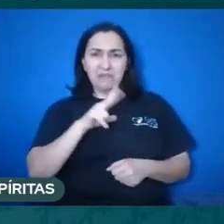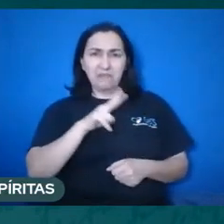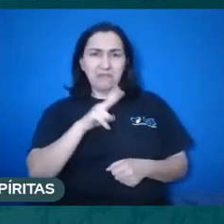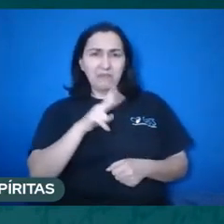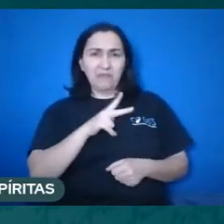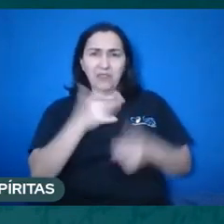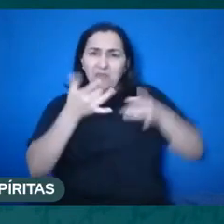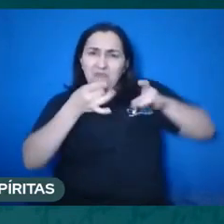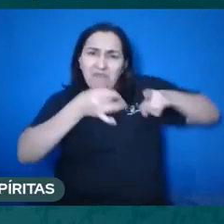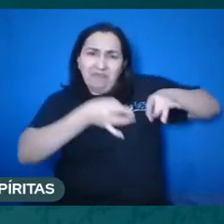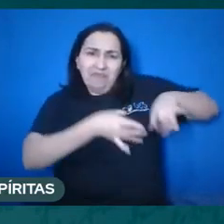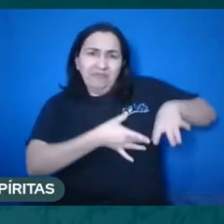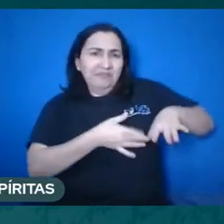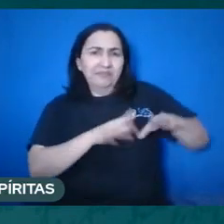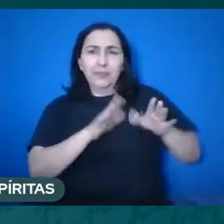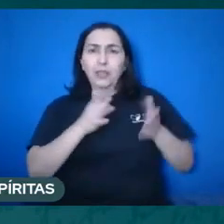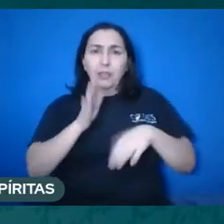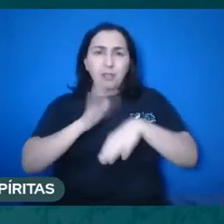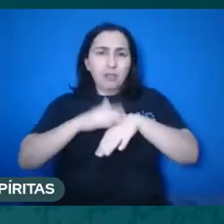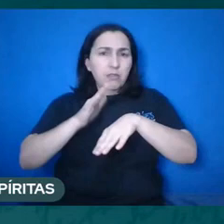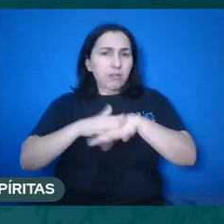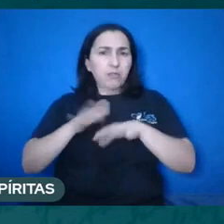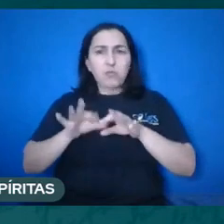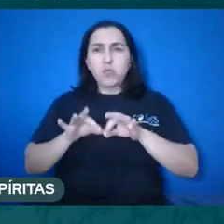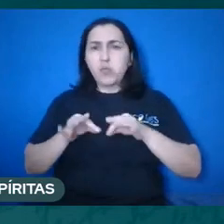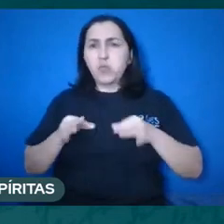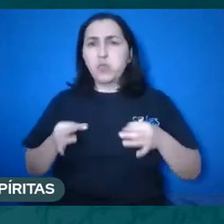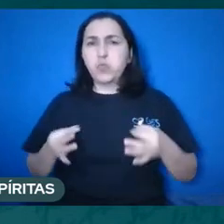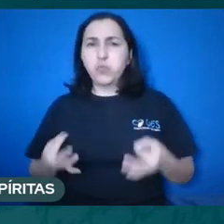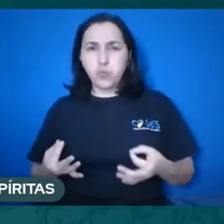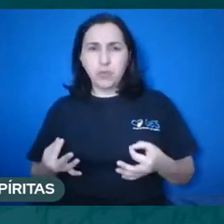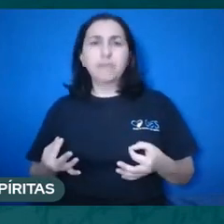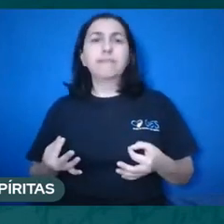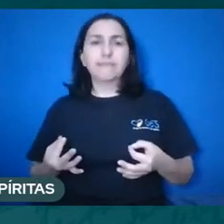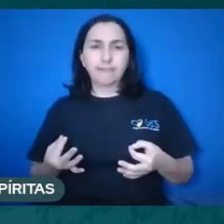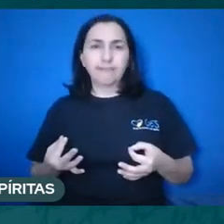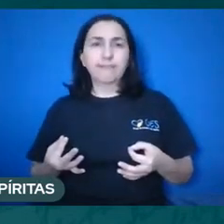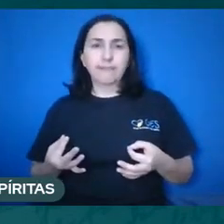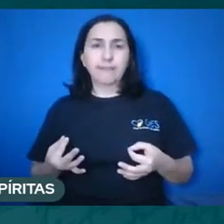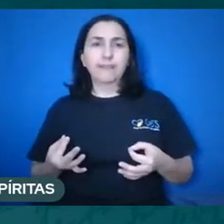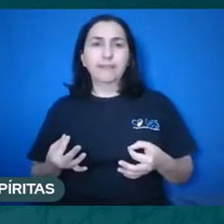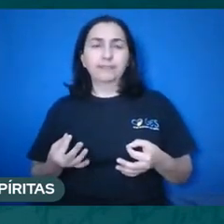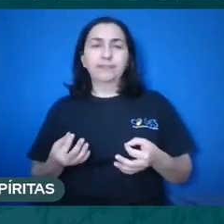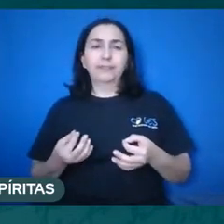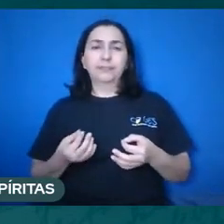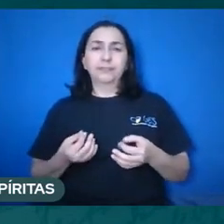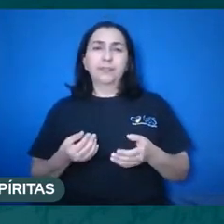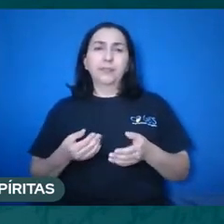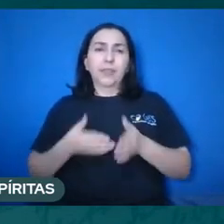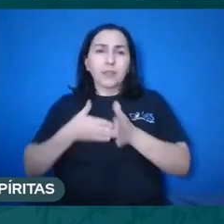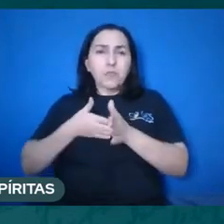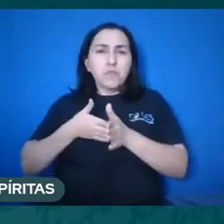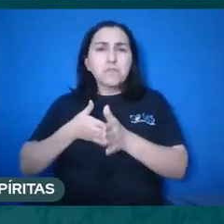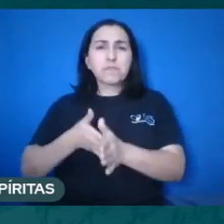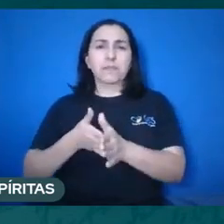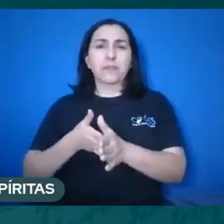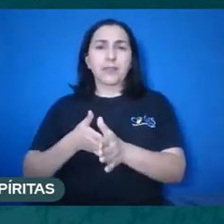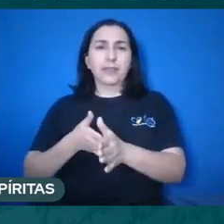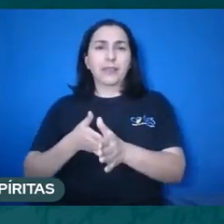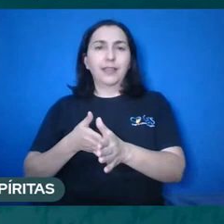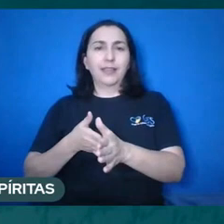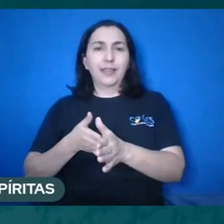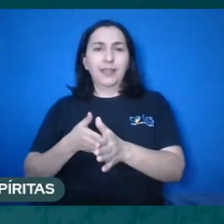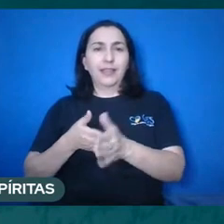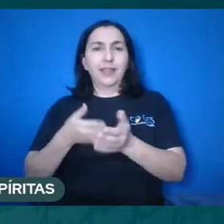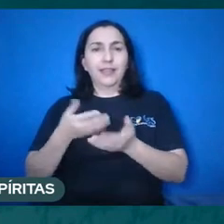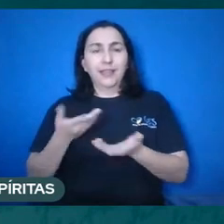simplicidade, fez todo o caminho árduo, deserto, foi lá reconquistar, né?